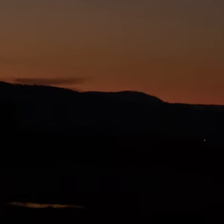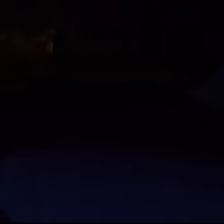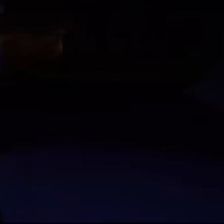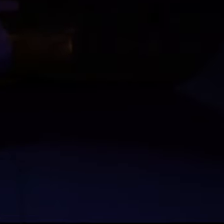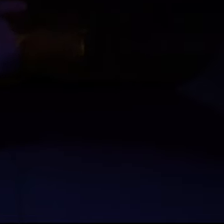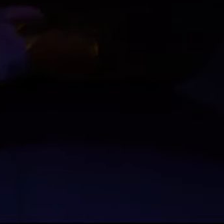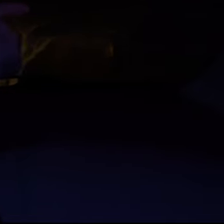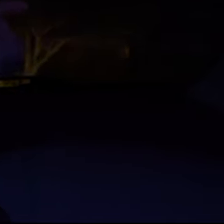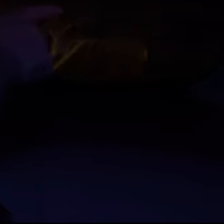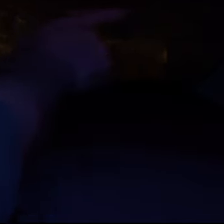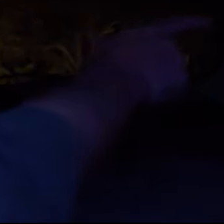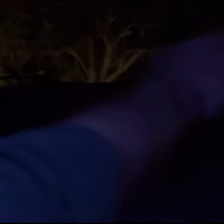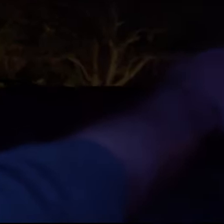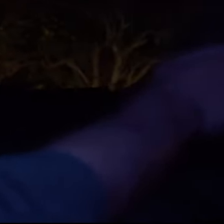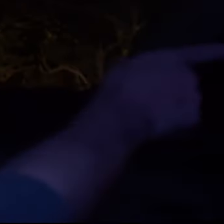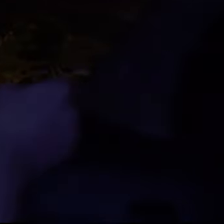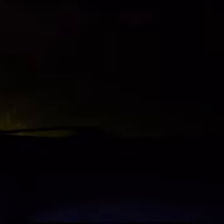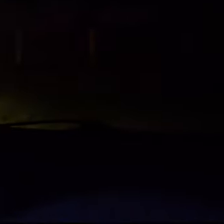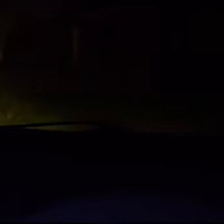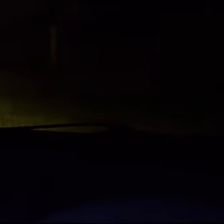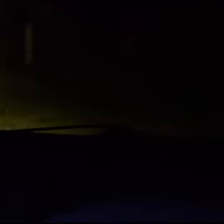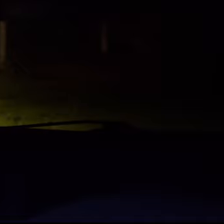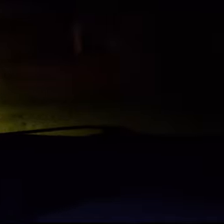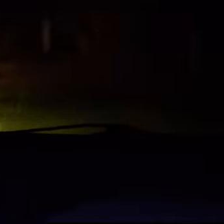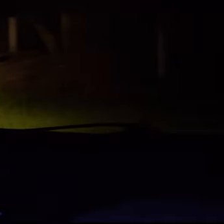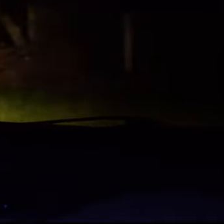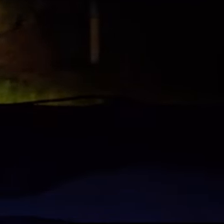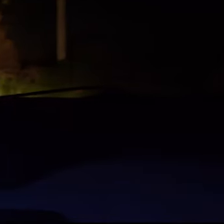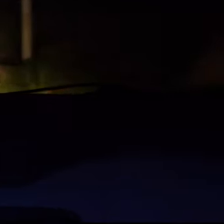noite cai E eles andam de carro Por uma estrada Se aproximam de uma casa